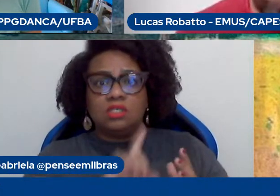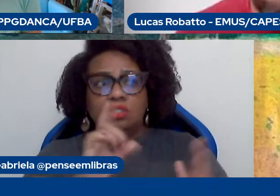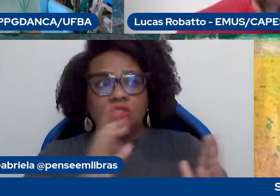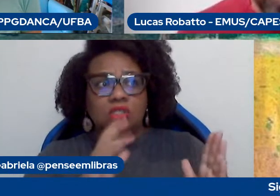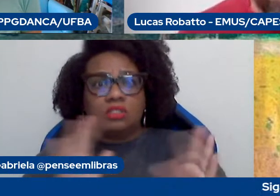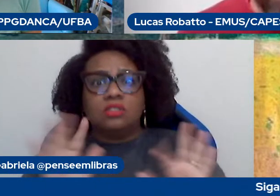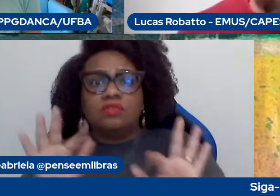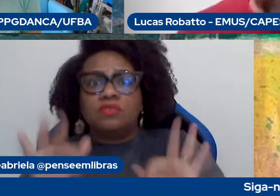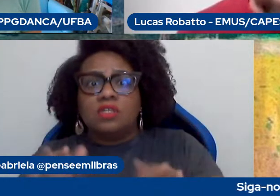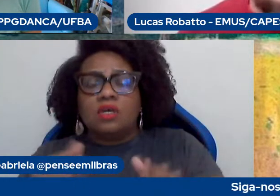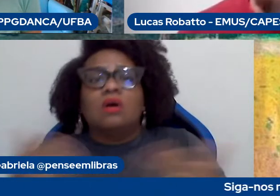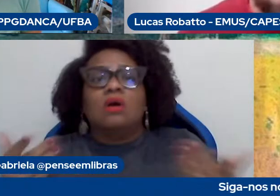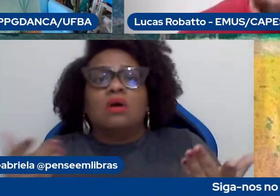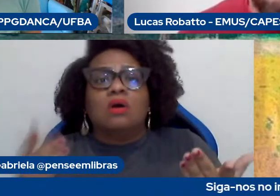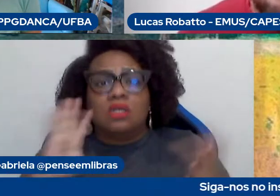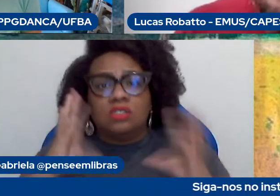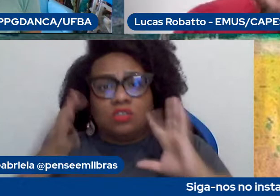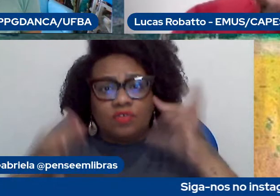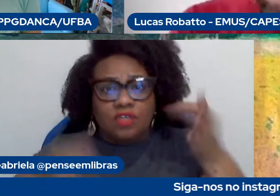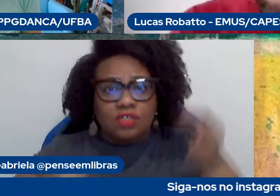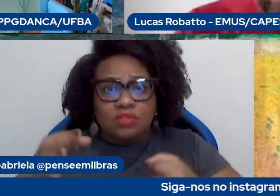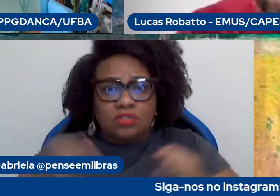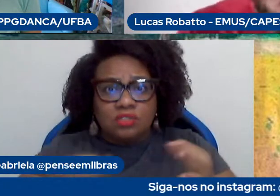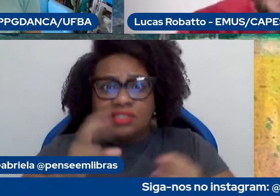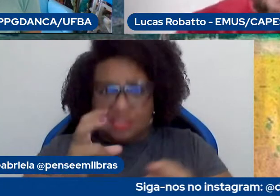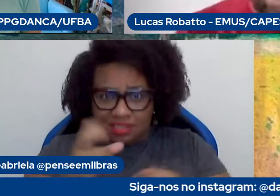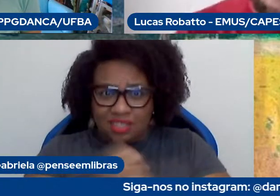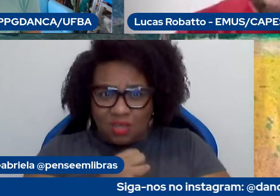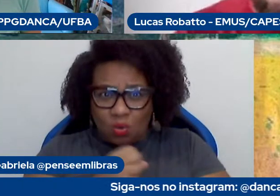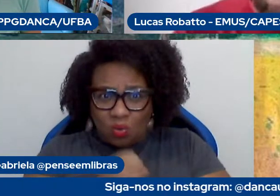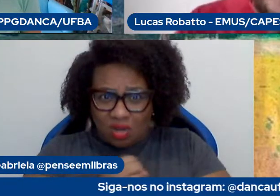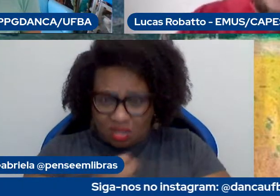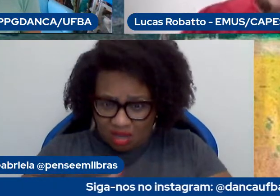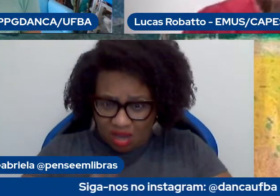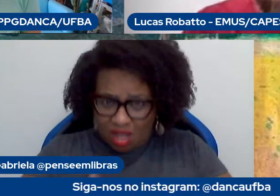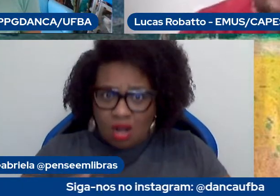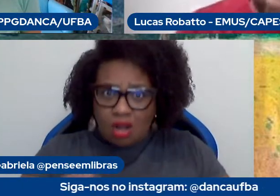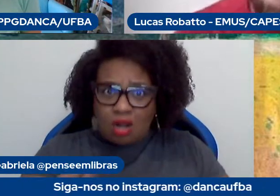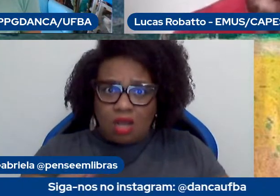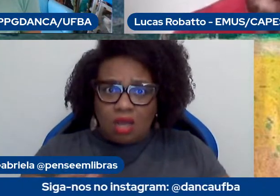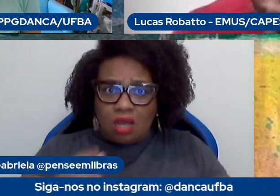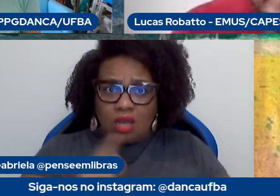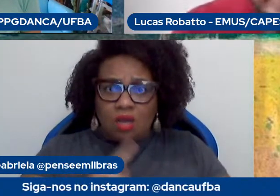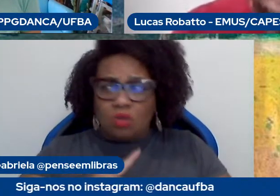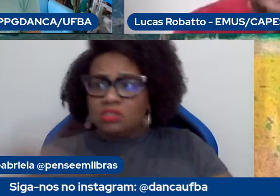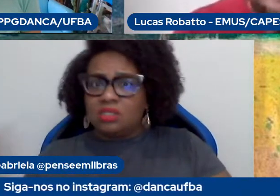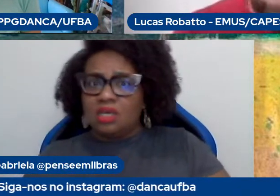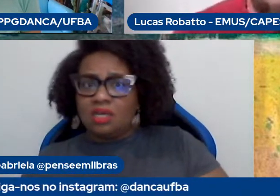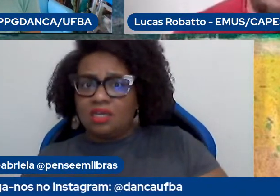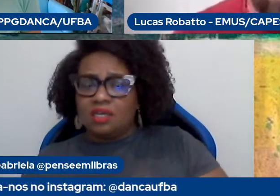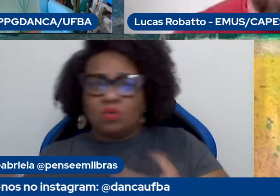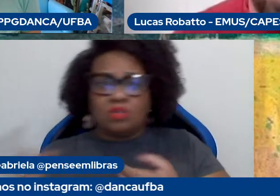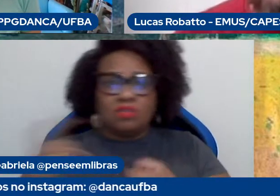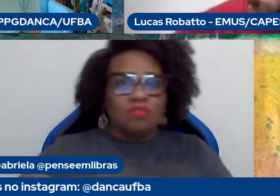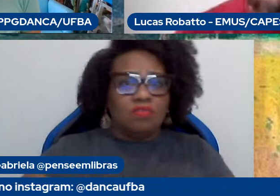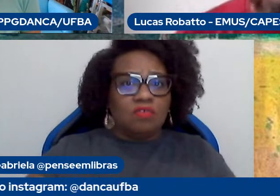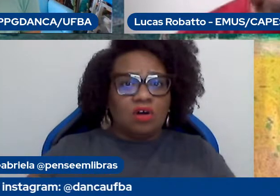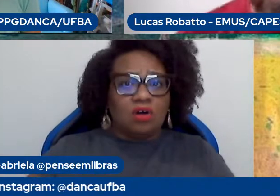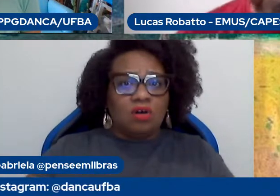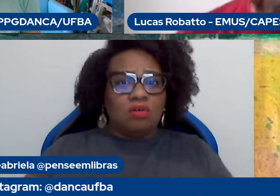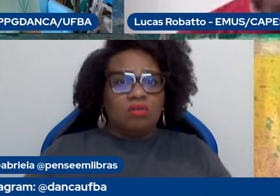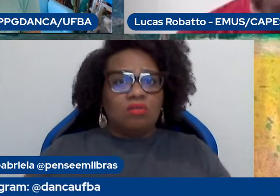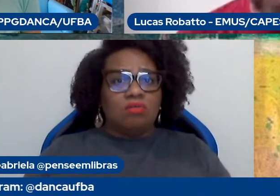decidir e se for cinco anos a vai ficar cinco anos ou a gente sai e quando voltar a avaliação a gente volta isso são questões que não